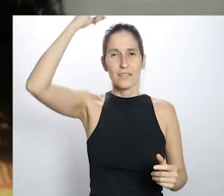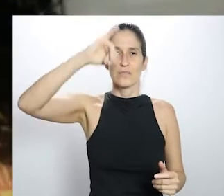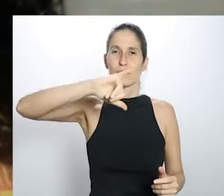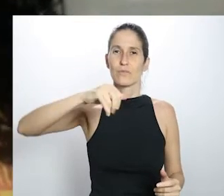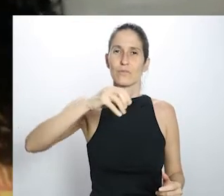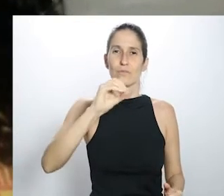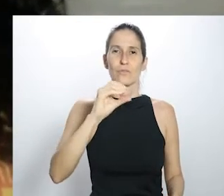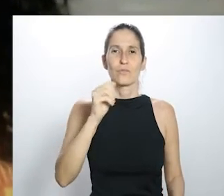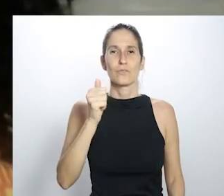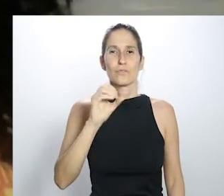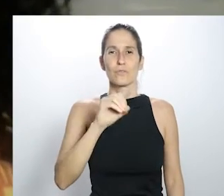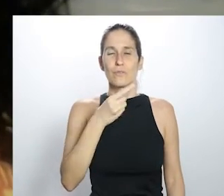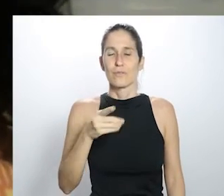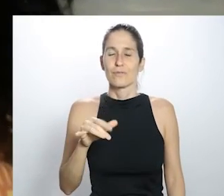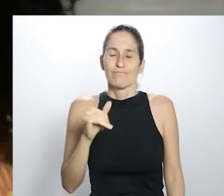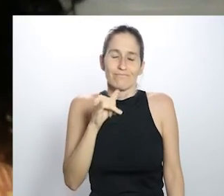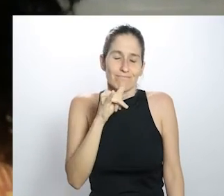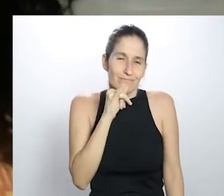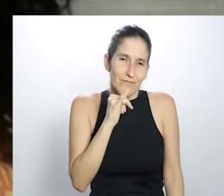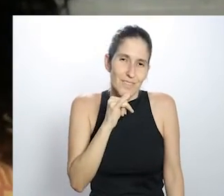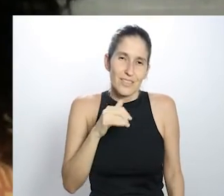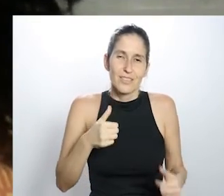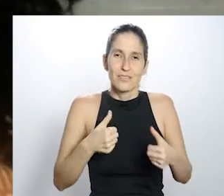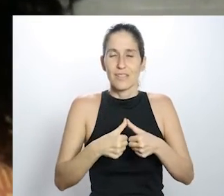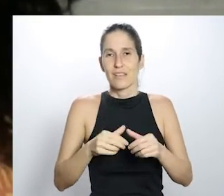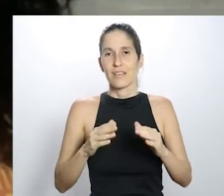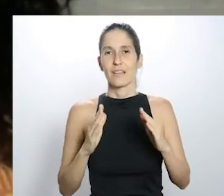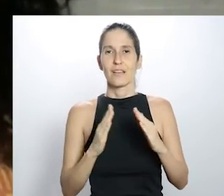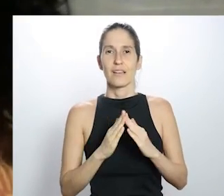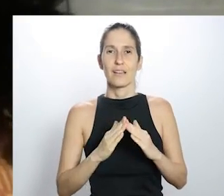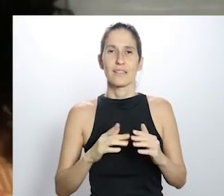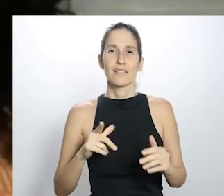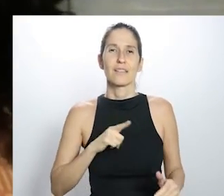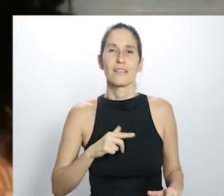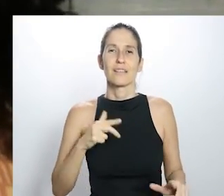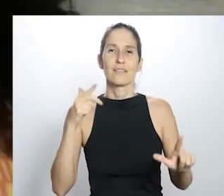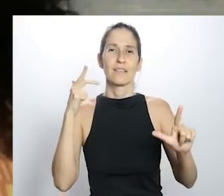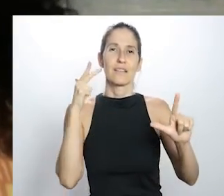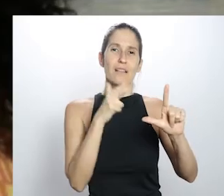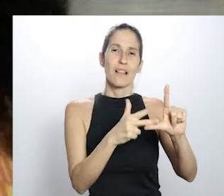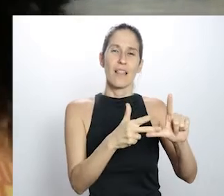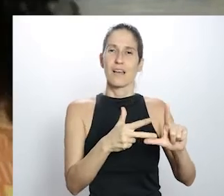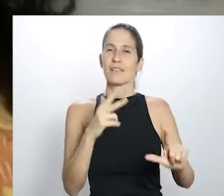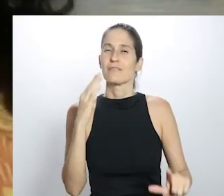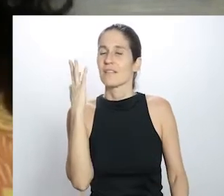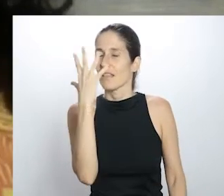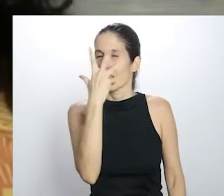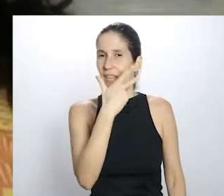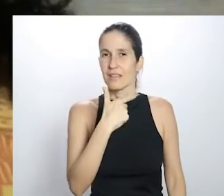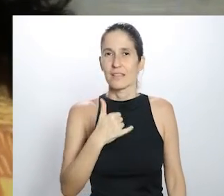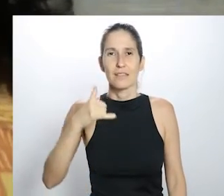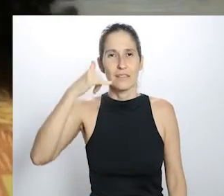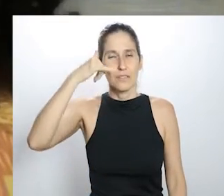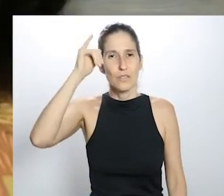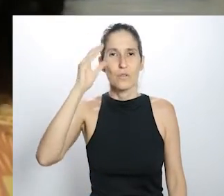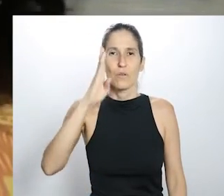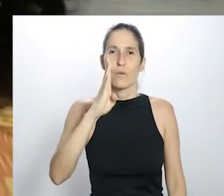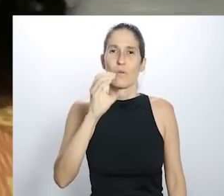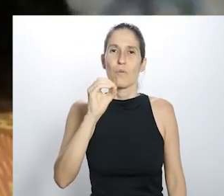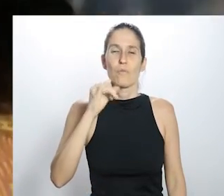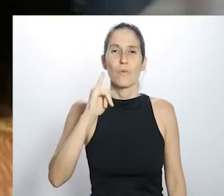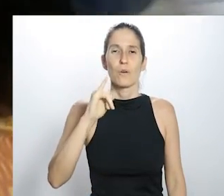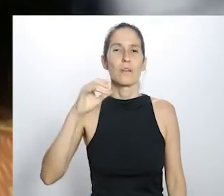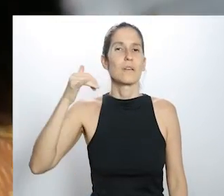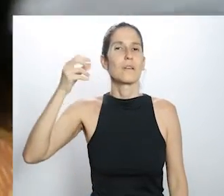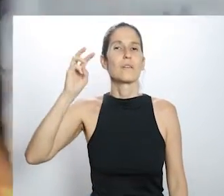estar em casa, teve muitas lives lindas de boi do Maranhão. E participação